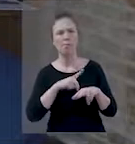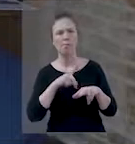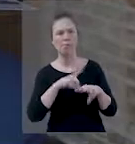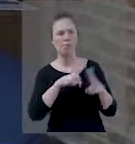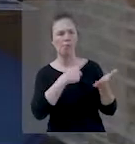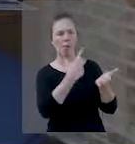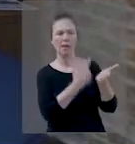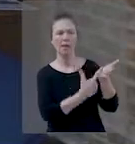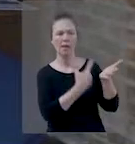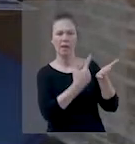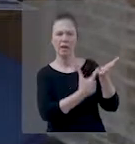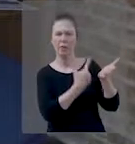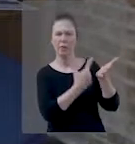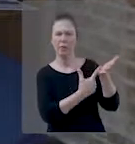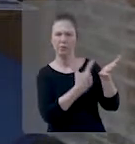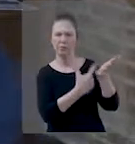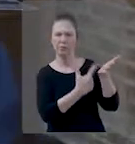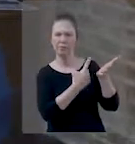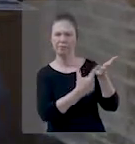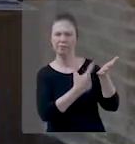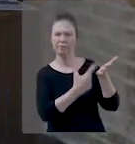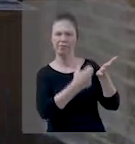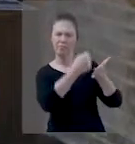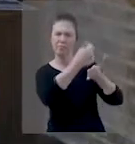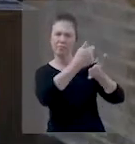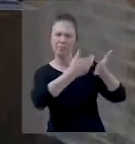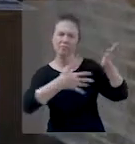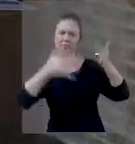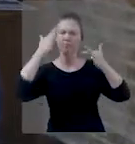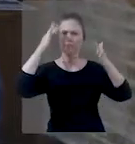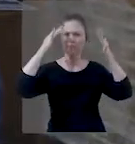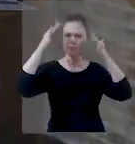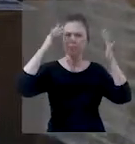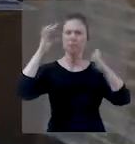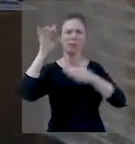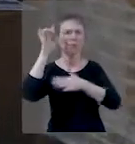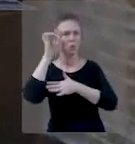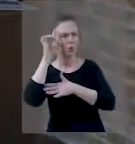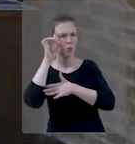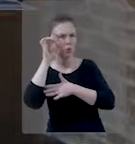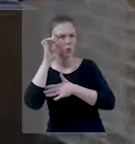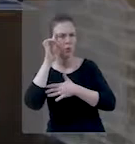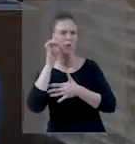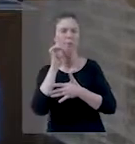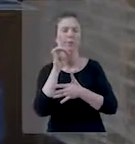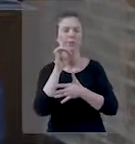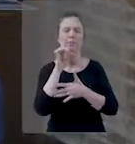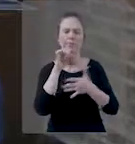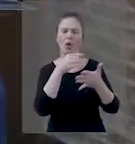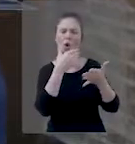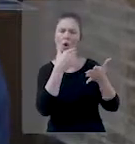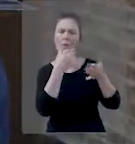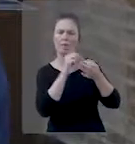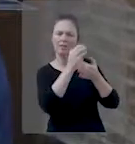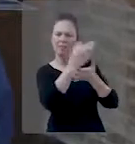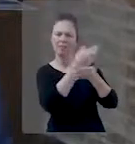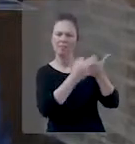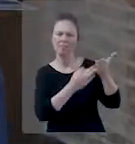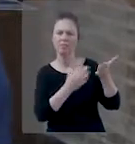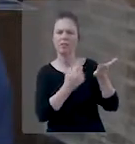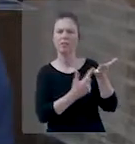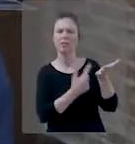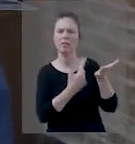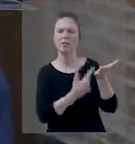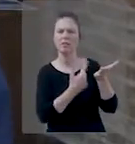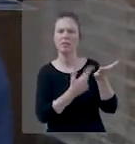Toda, o ano todo, de John Stutt, que escreve meditações diárias de Gênesis Apocalipse. Ele